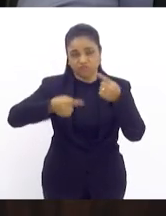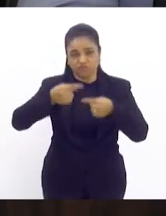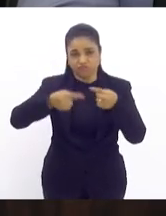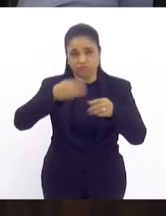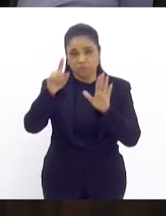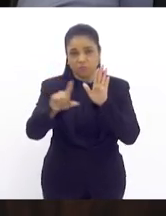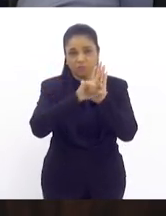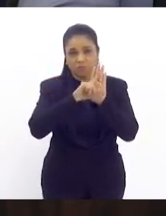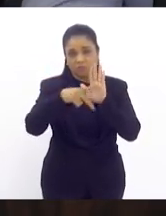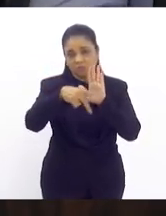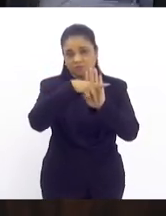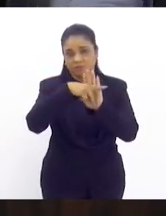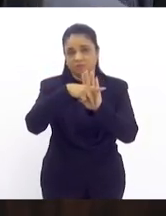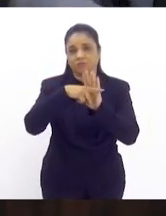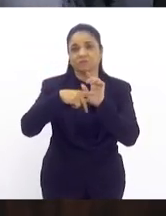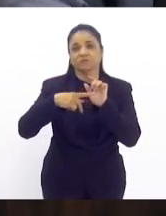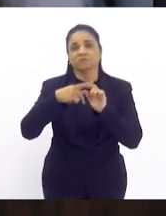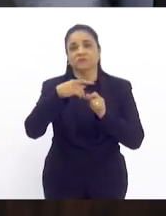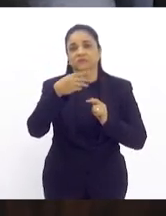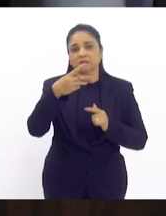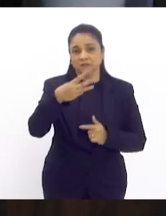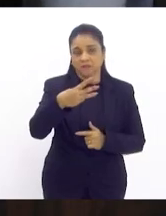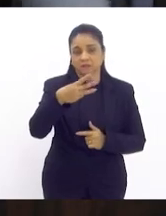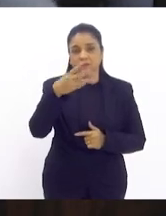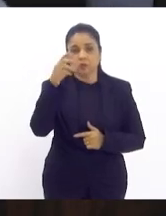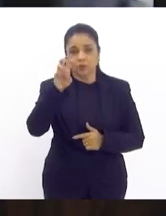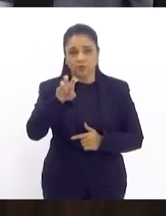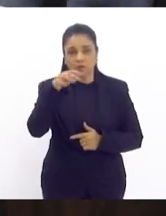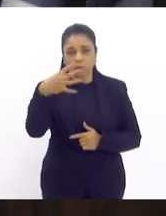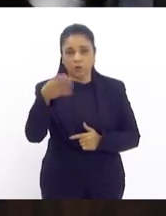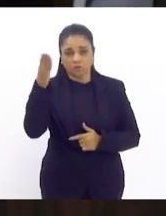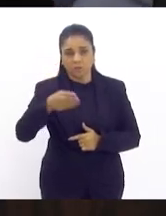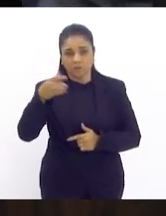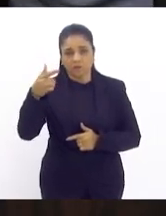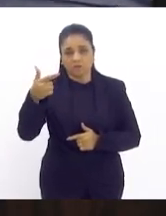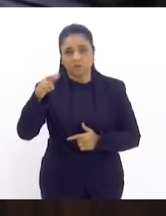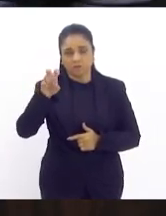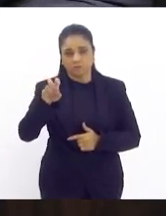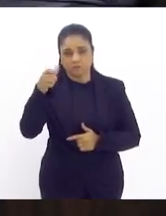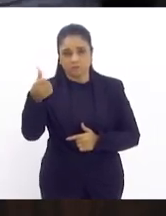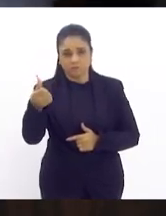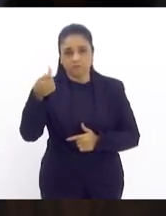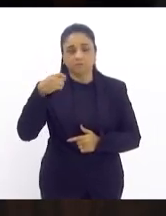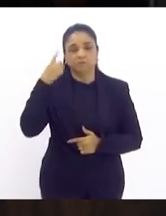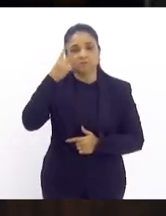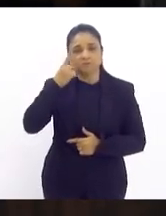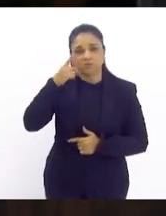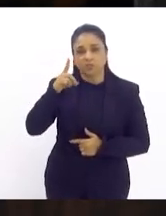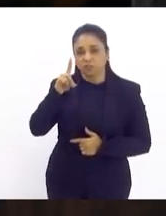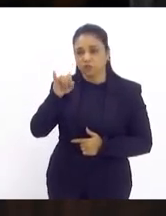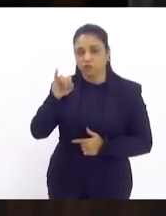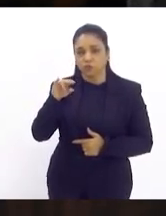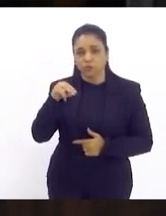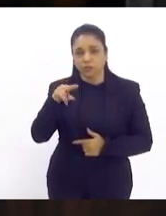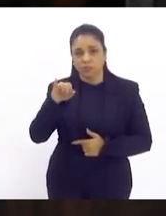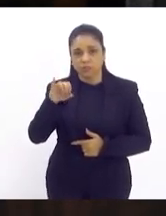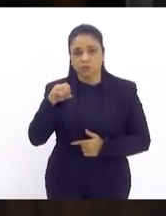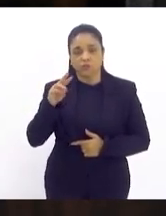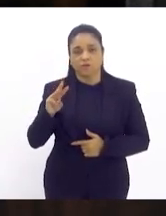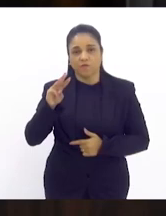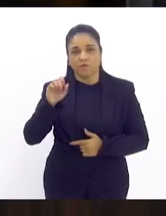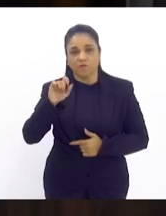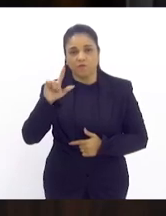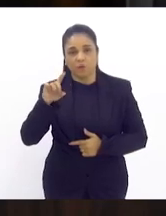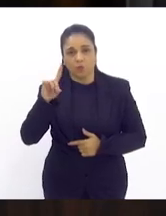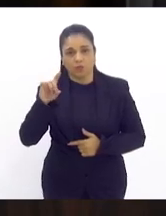de lei 354 barra 2016 de autoria deputado Dionísio Lins e Valdeque Carneiro que dispõe sobre a